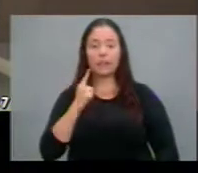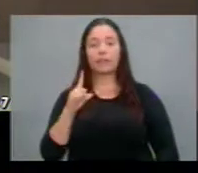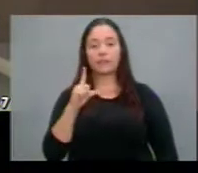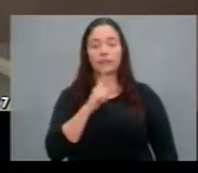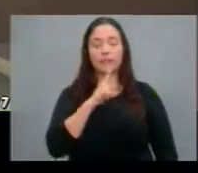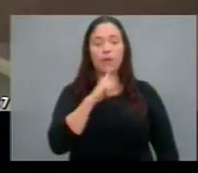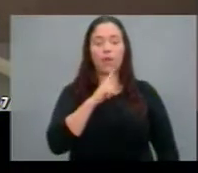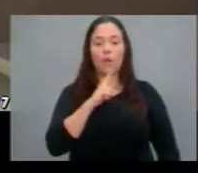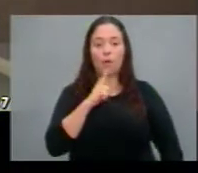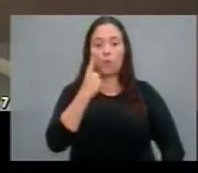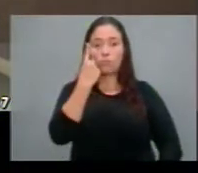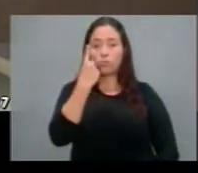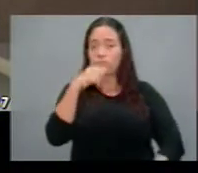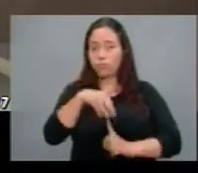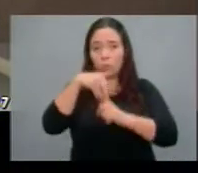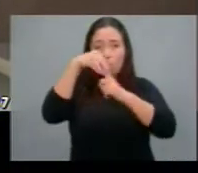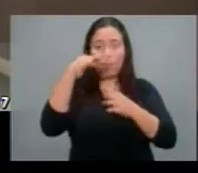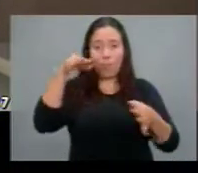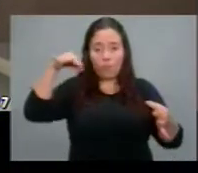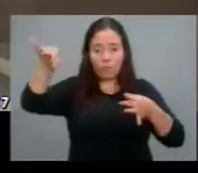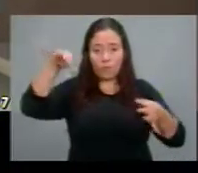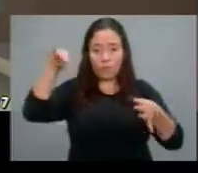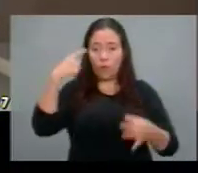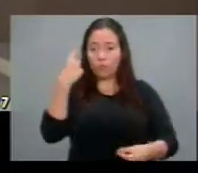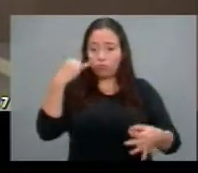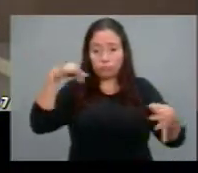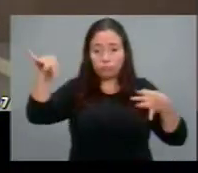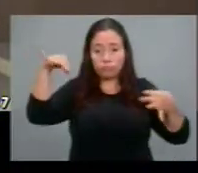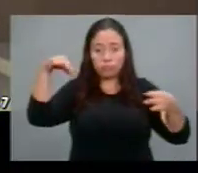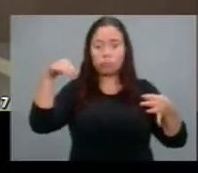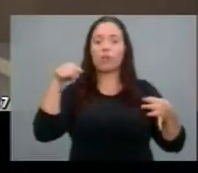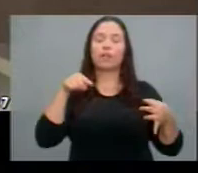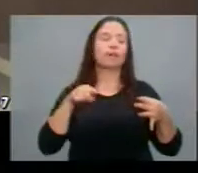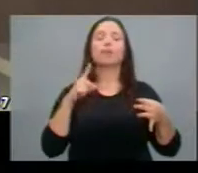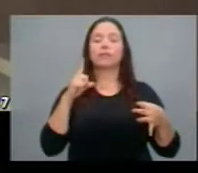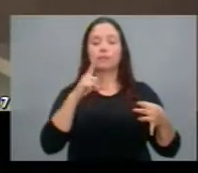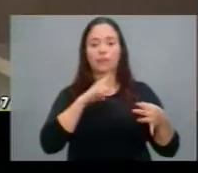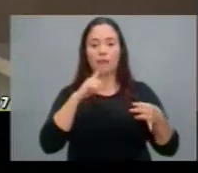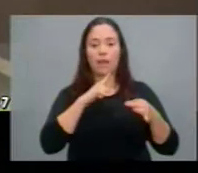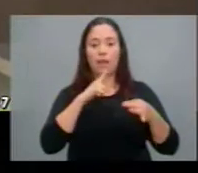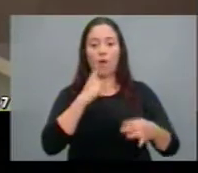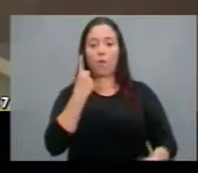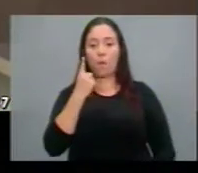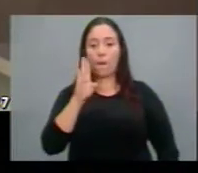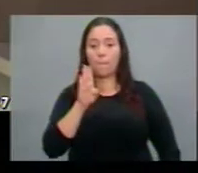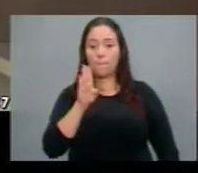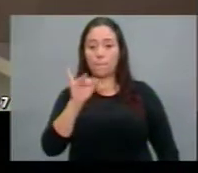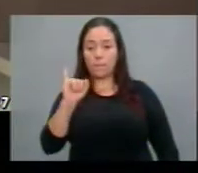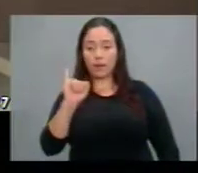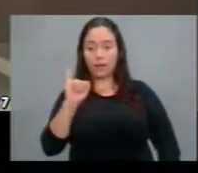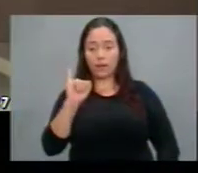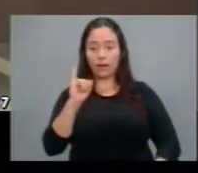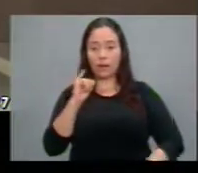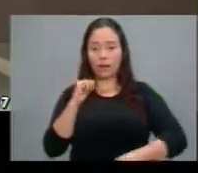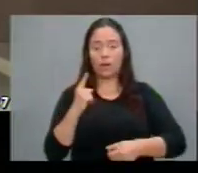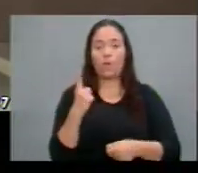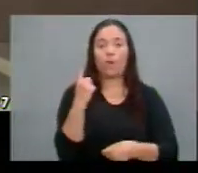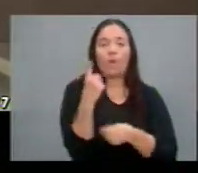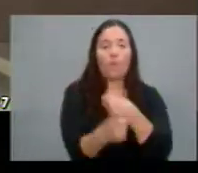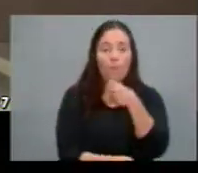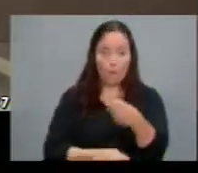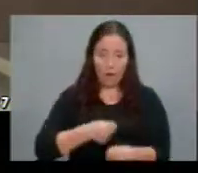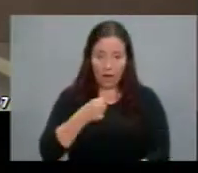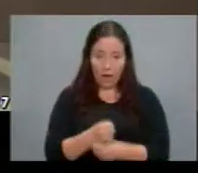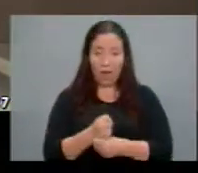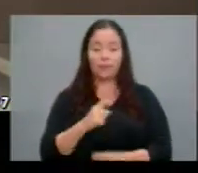de seus volumes uma única página dizendo que a renúncia fiscal será de um bilhão de reais ao ano e tem um